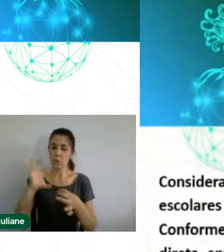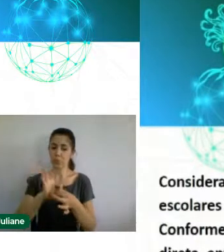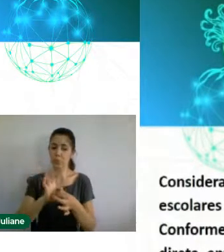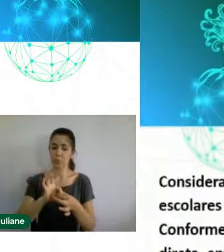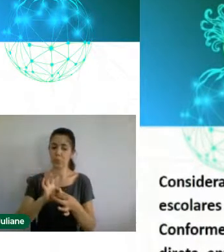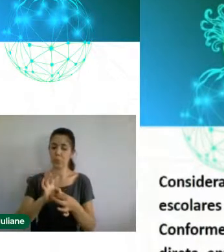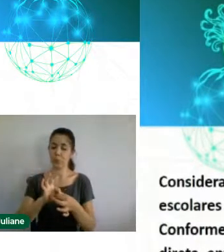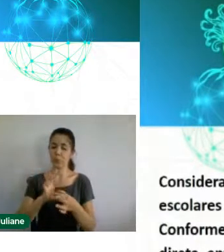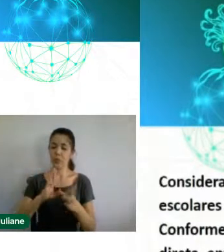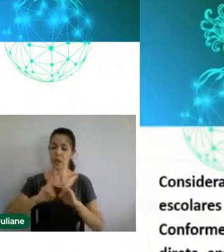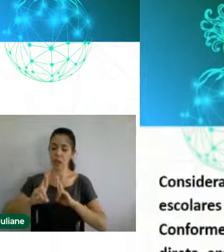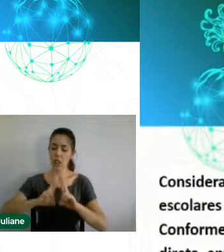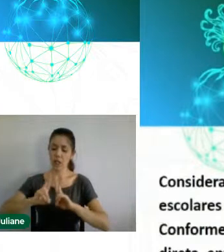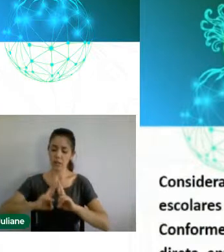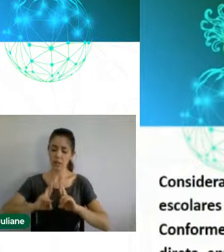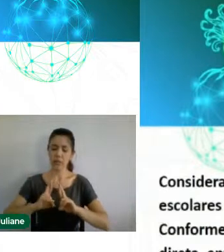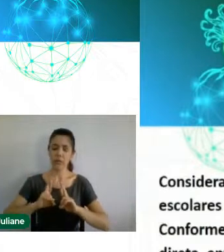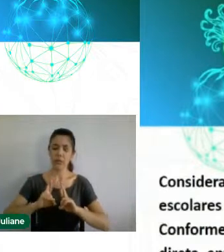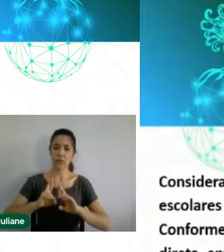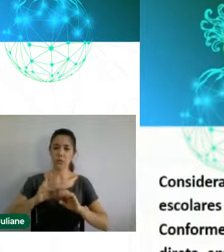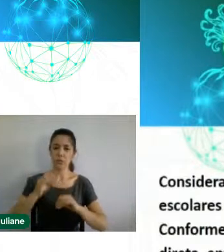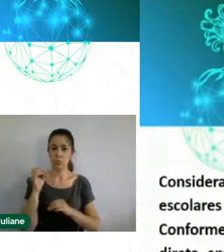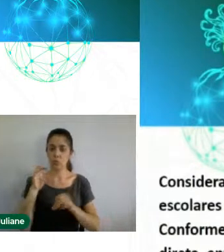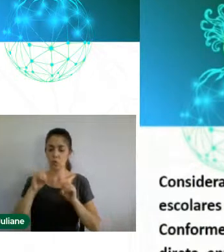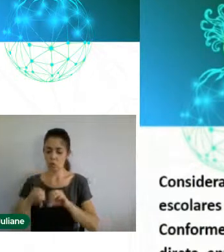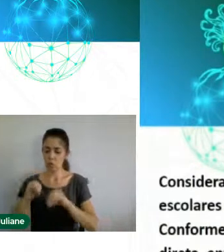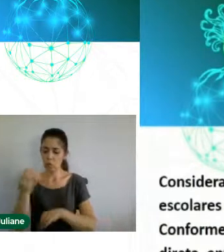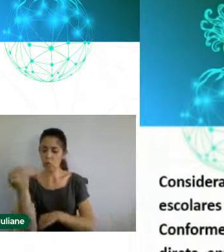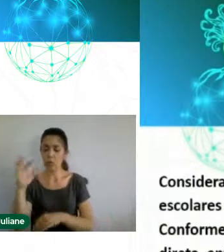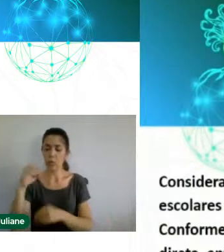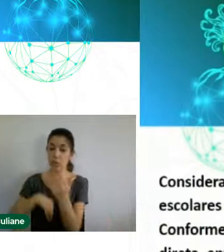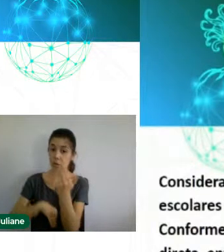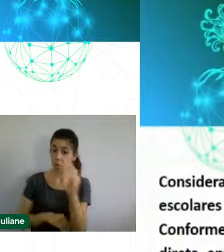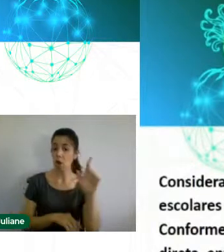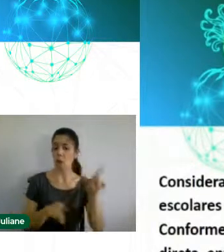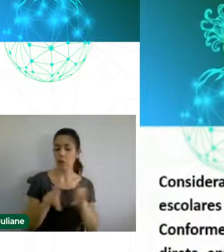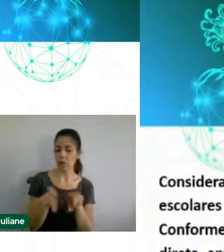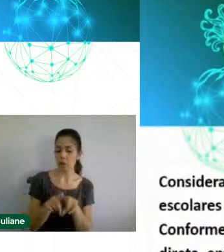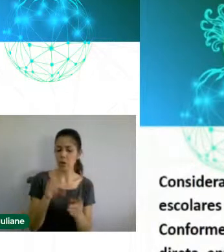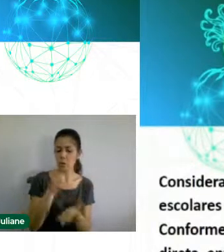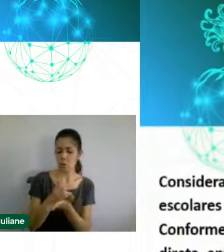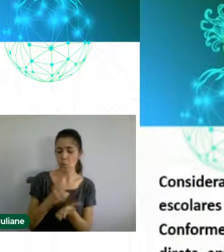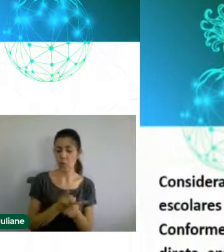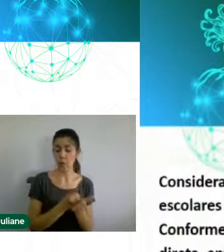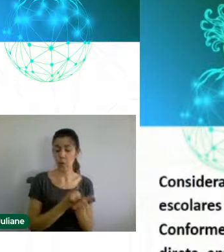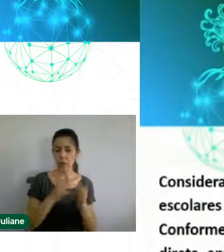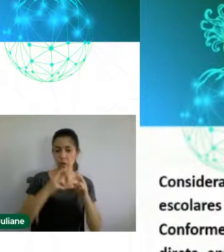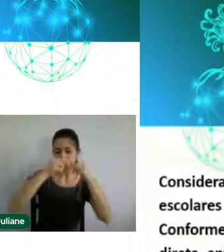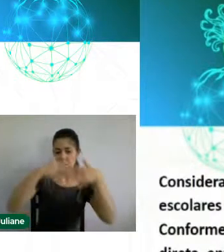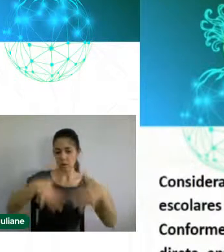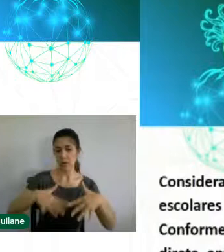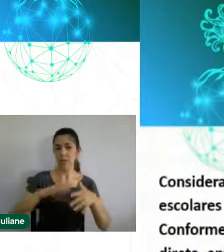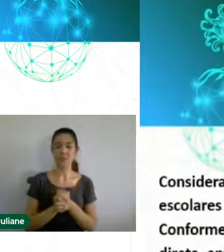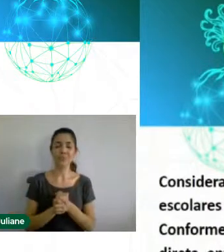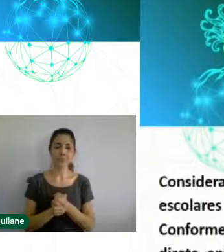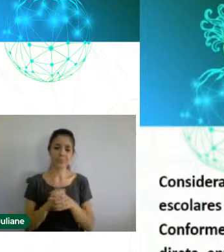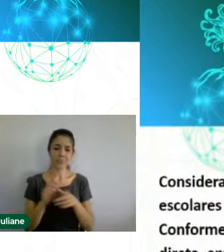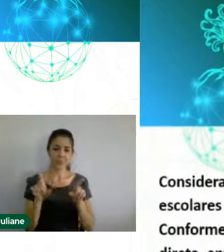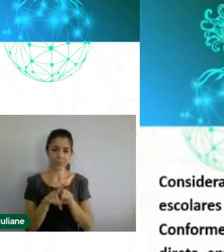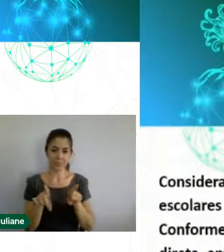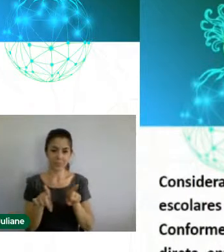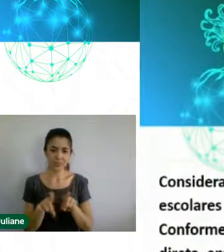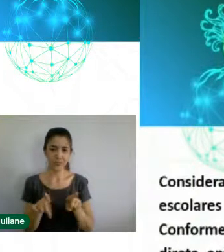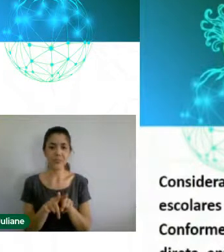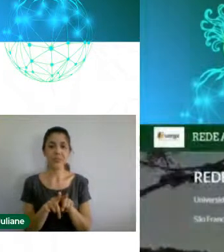15 apontam sua presença nos projetos político-pedagógicos das escolas. Então, encerramos aqui